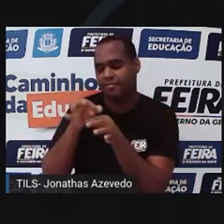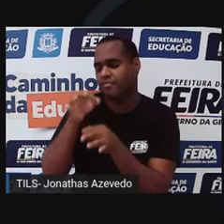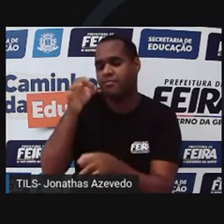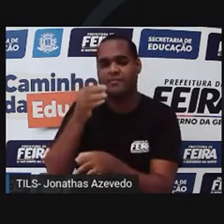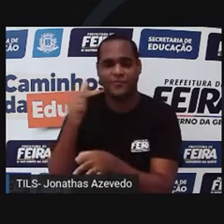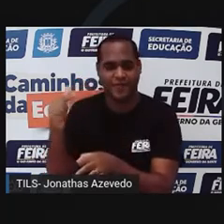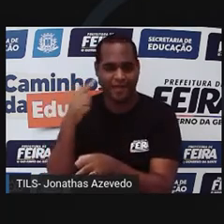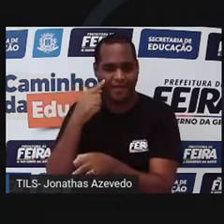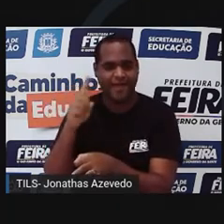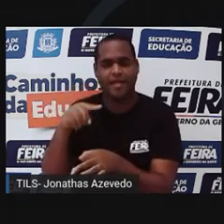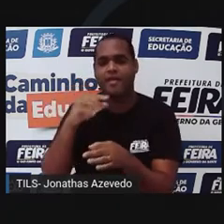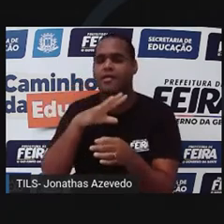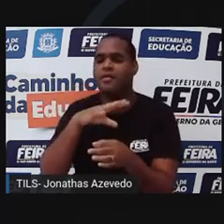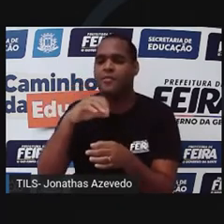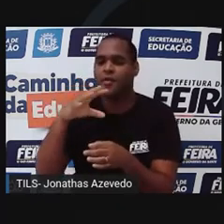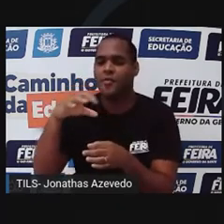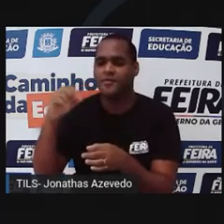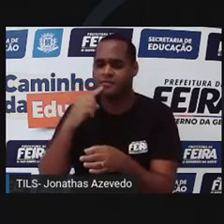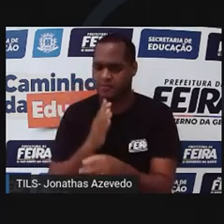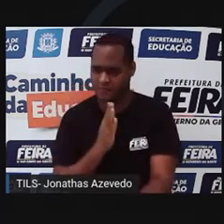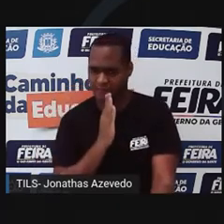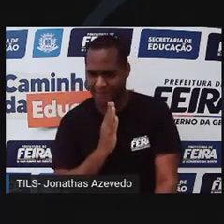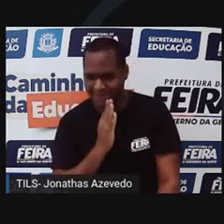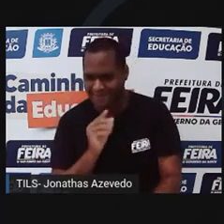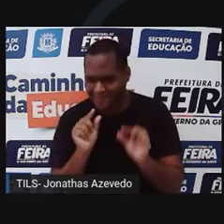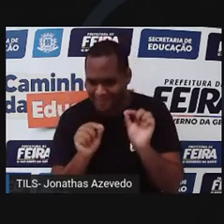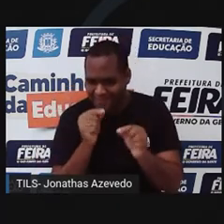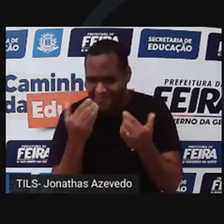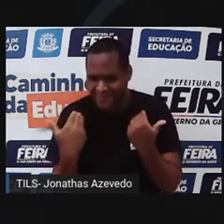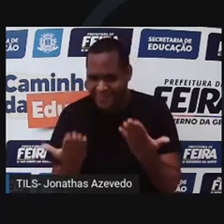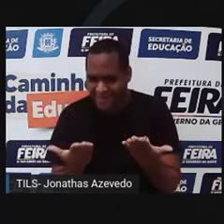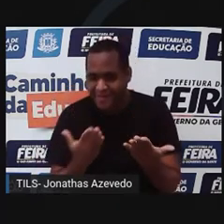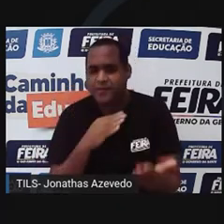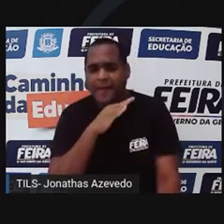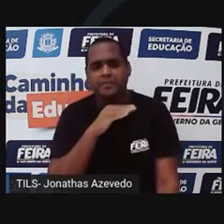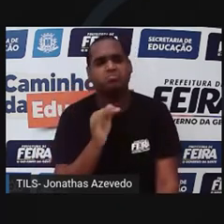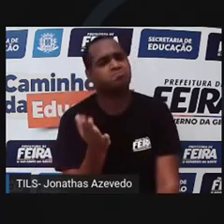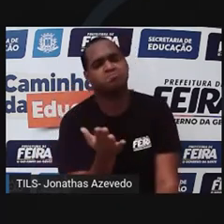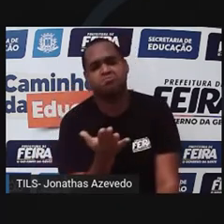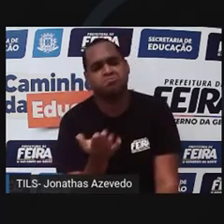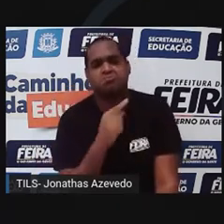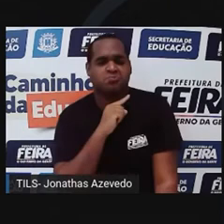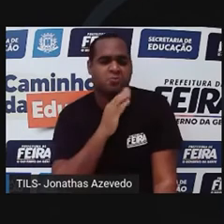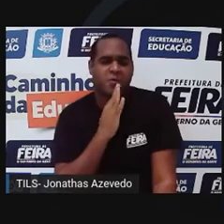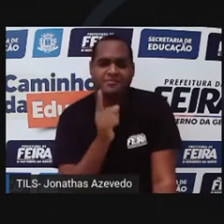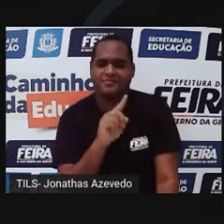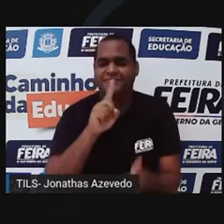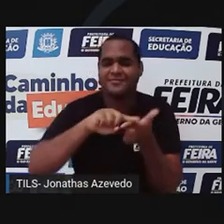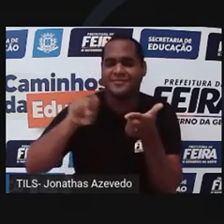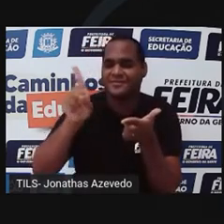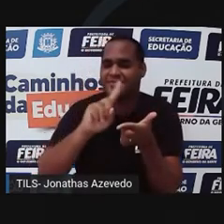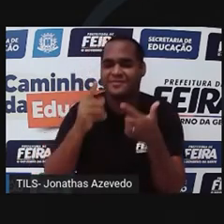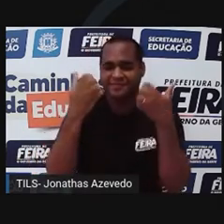Os moluscos, vocês conhecem este tipo de animais? Não? Não tem problema. Eu vou explicar para vocês.